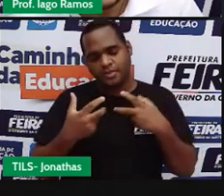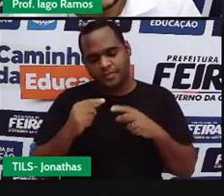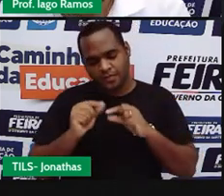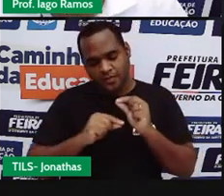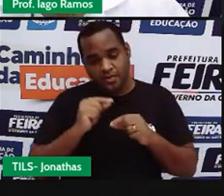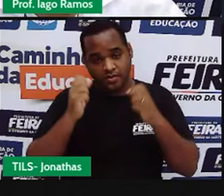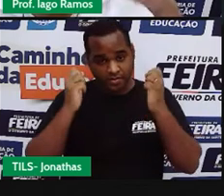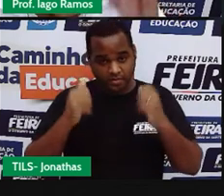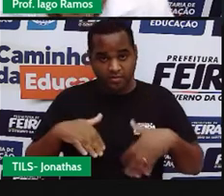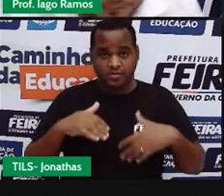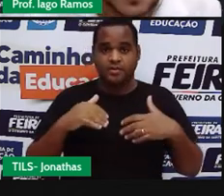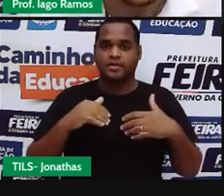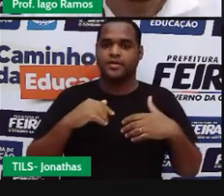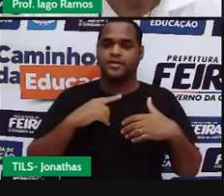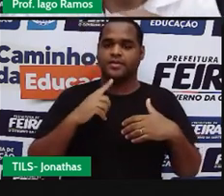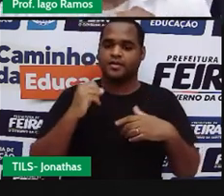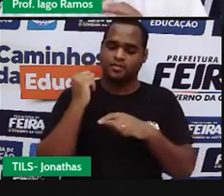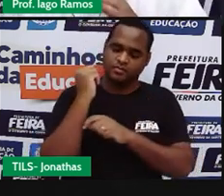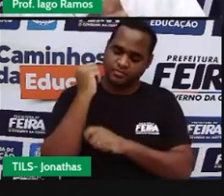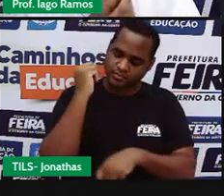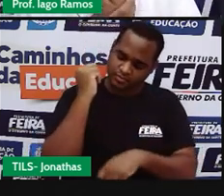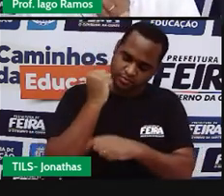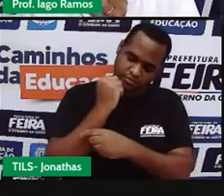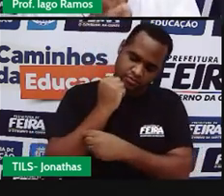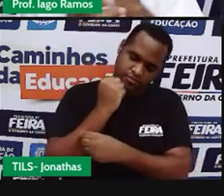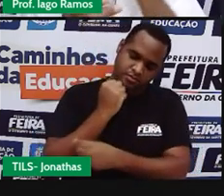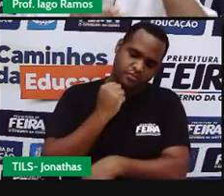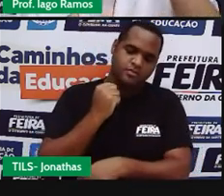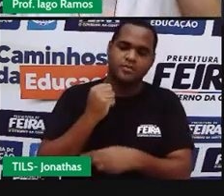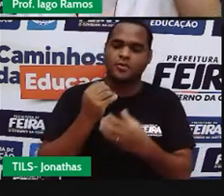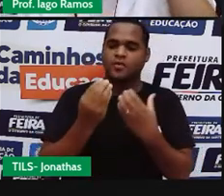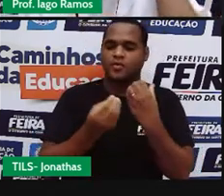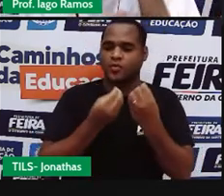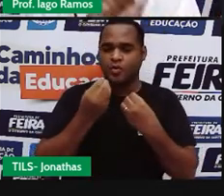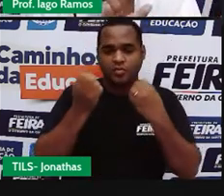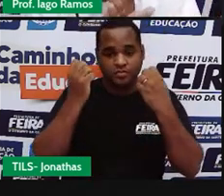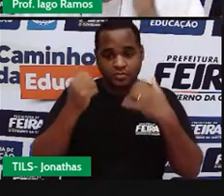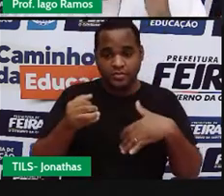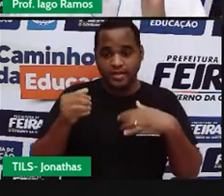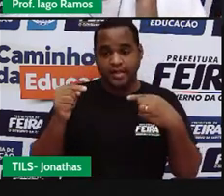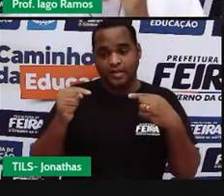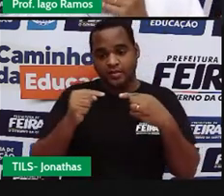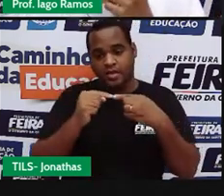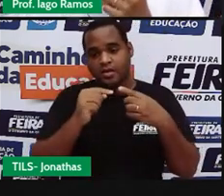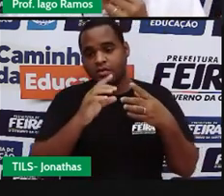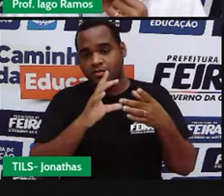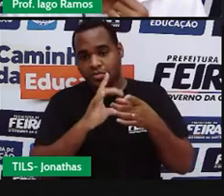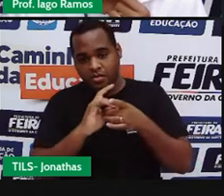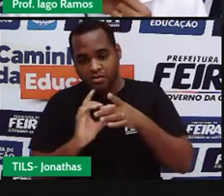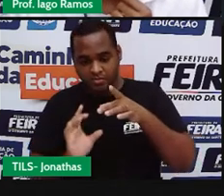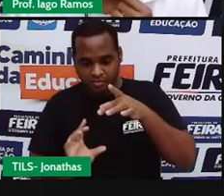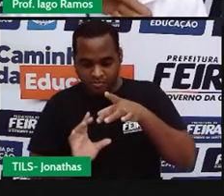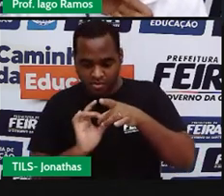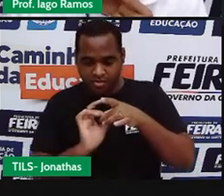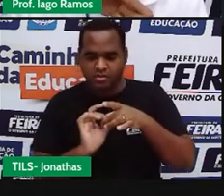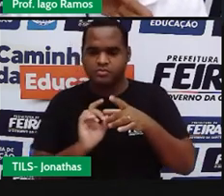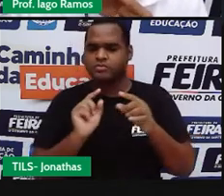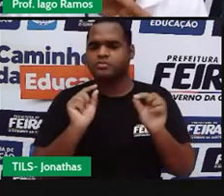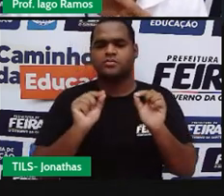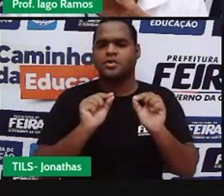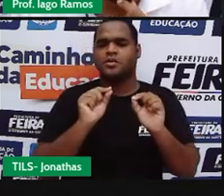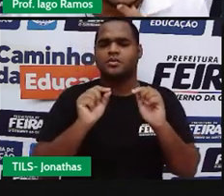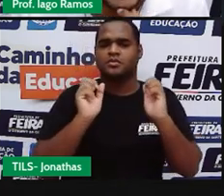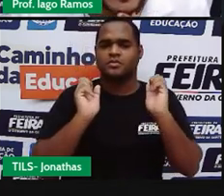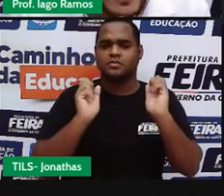Que essa corda passou por dentro do ângulo que está formado ali. Que ângulo o professor